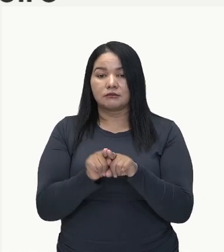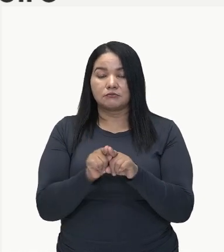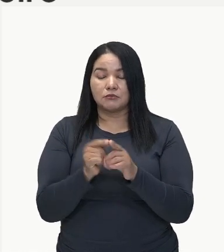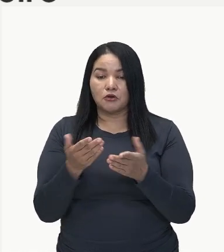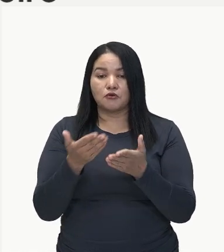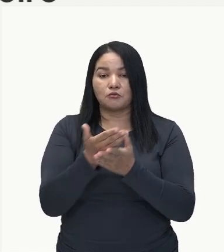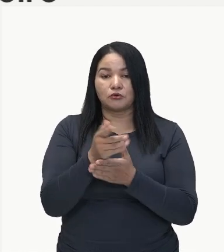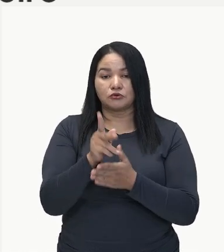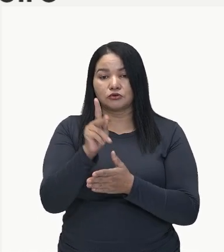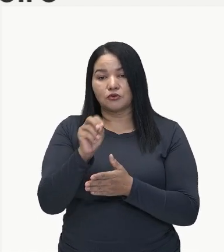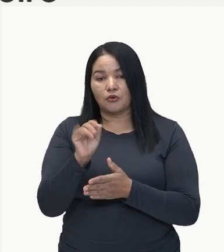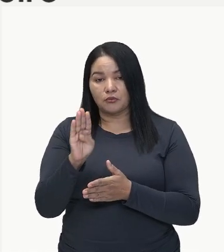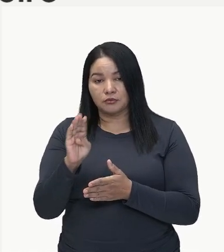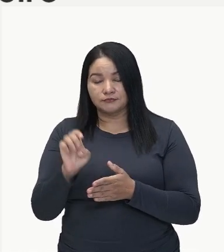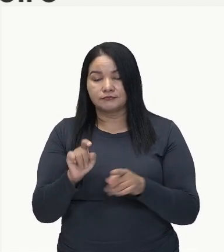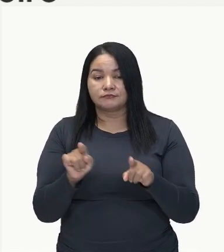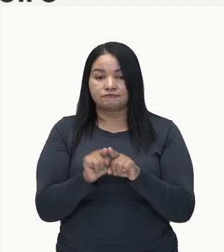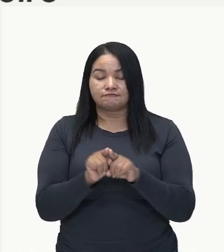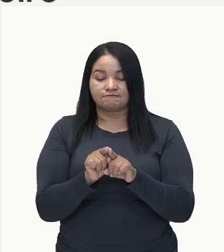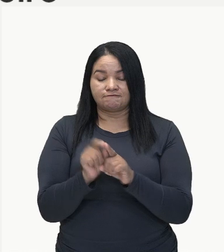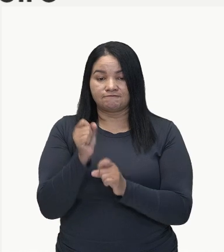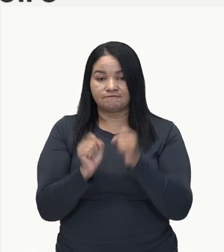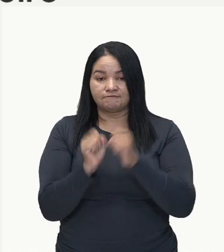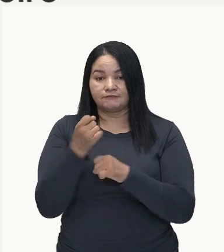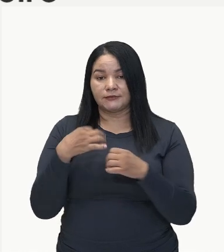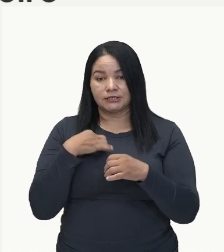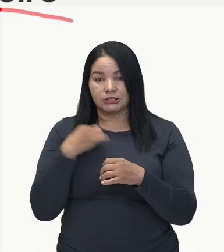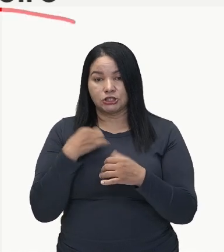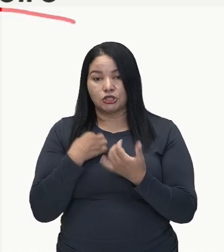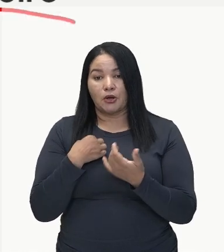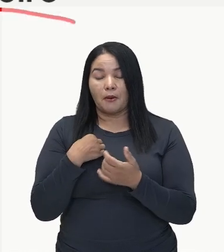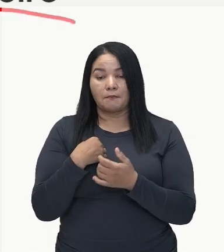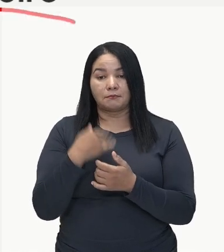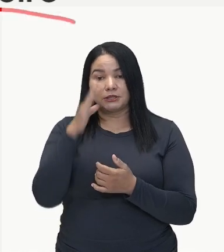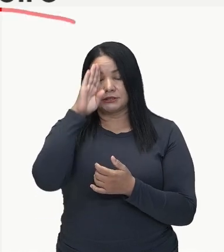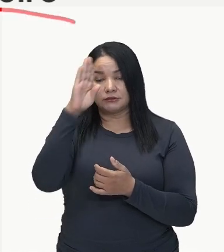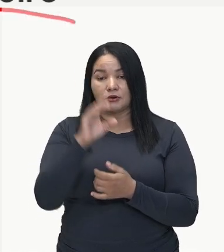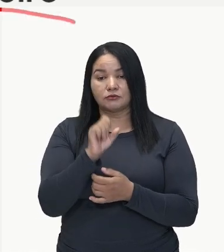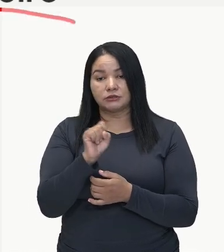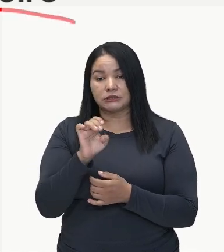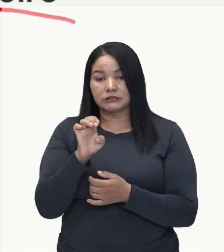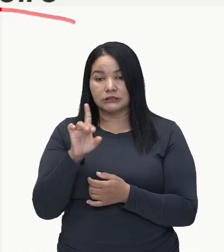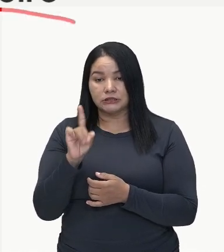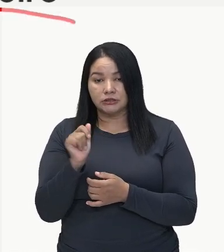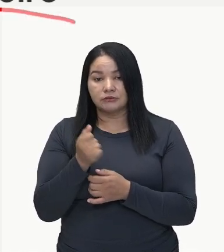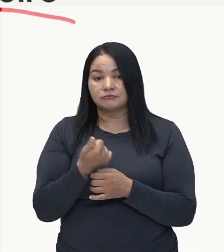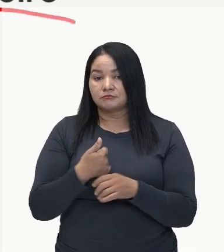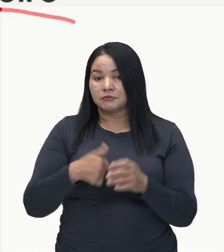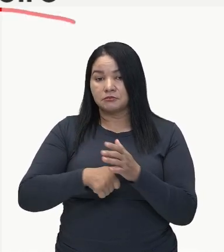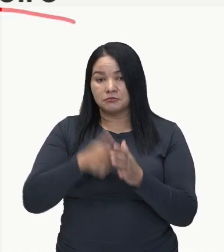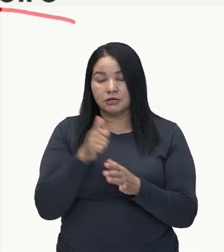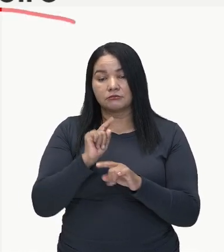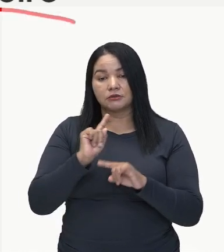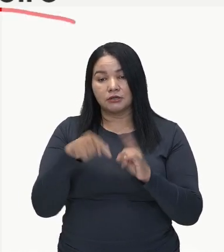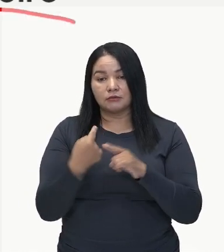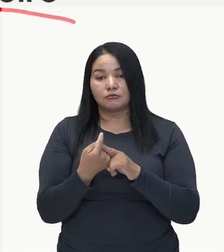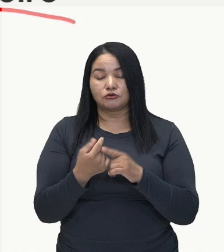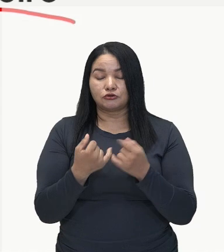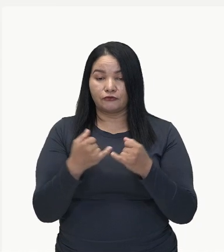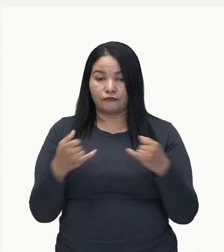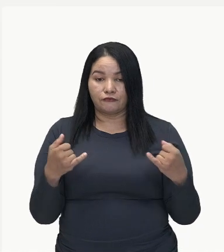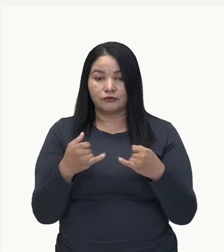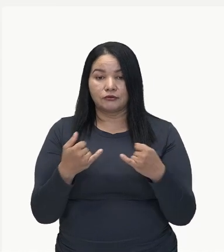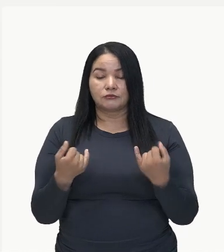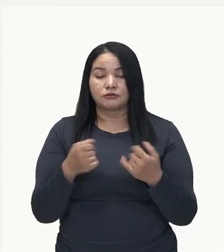indústria têxtil, cujo principal produto é a seda, é o primeiro produtor mundial seguido pelas fibras artificiais